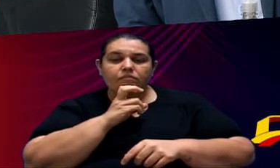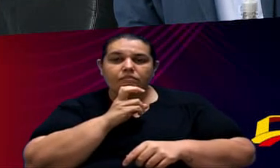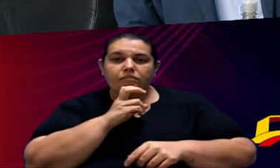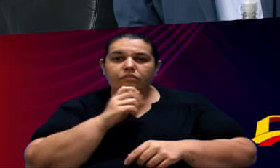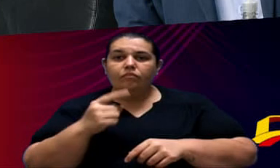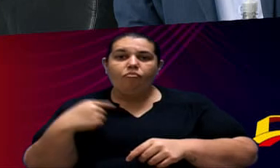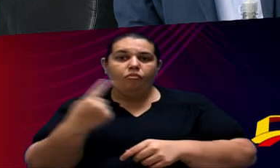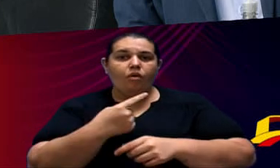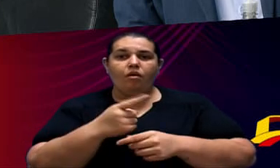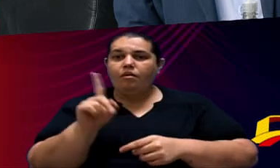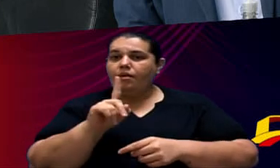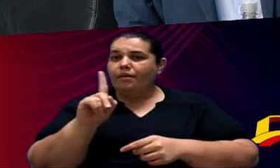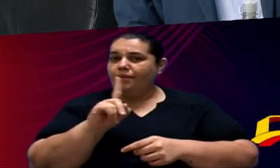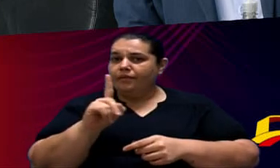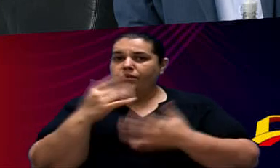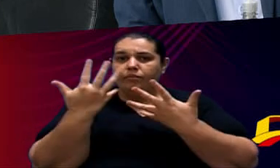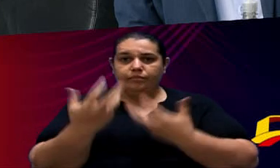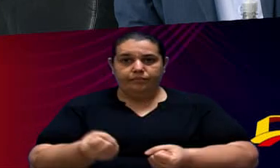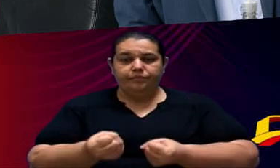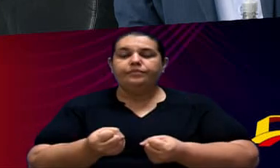Nós Não Deixaremos